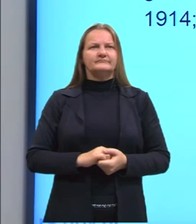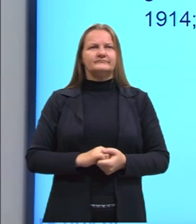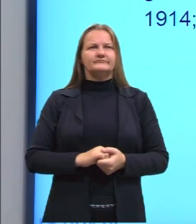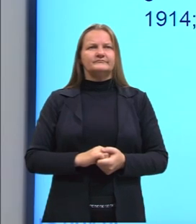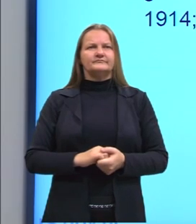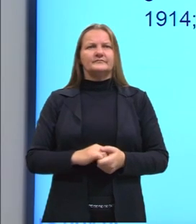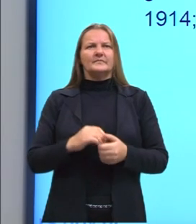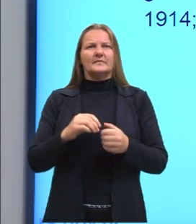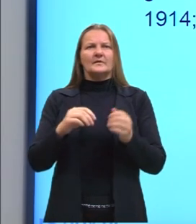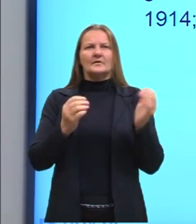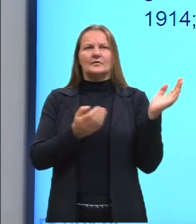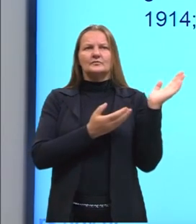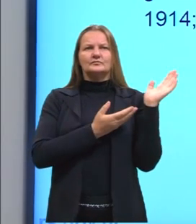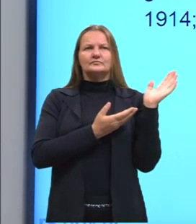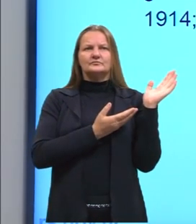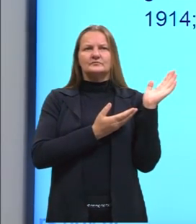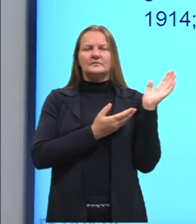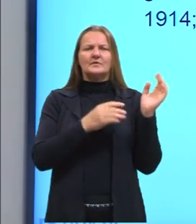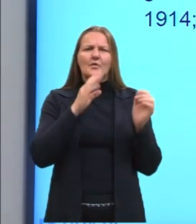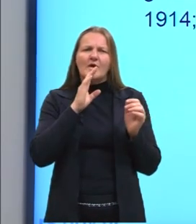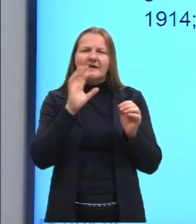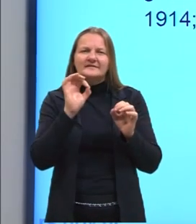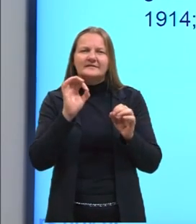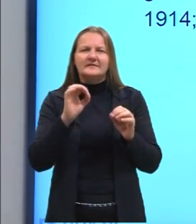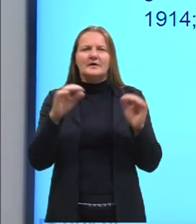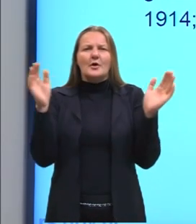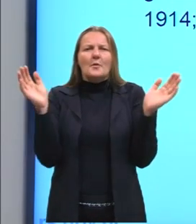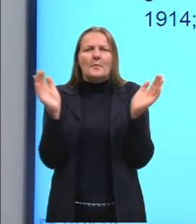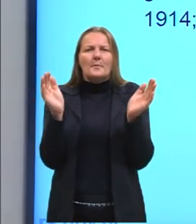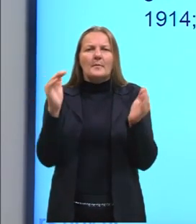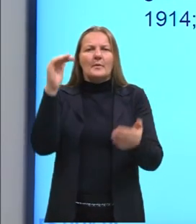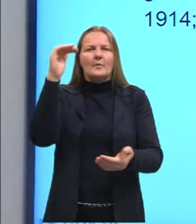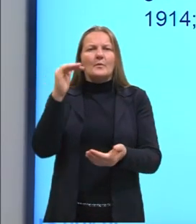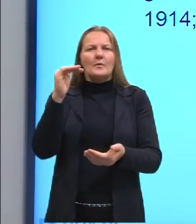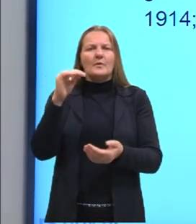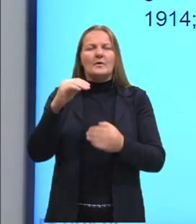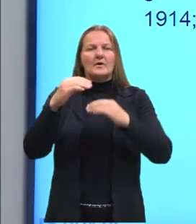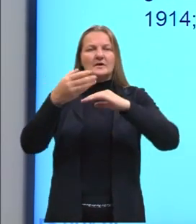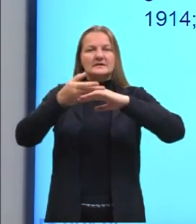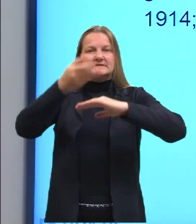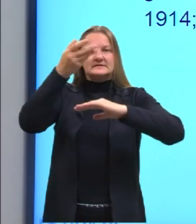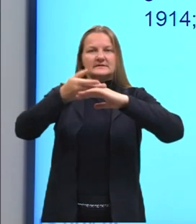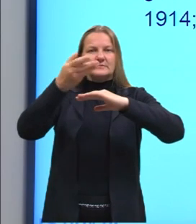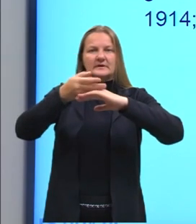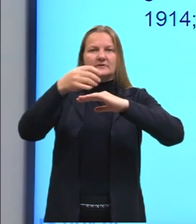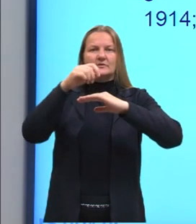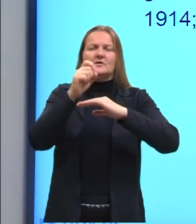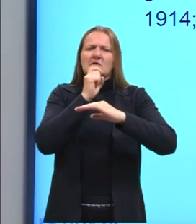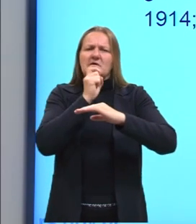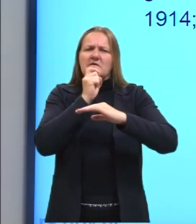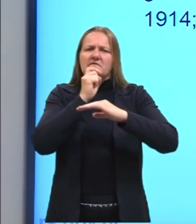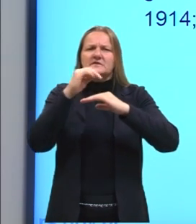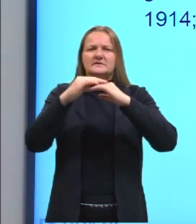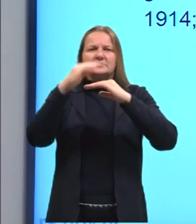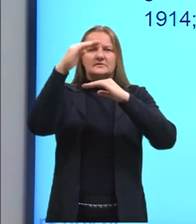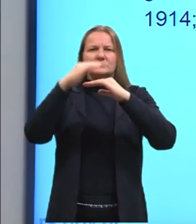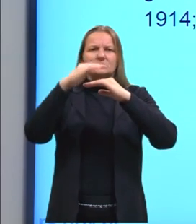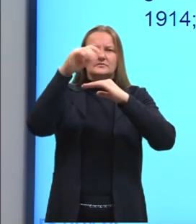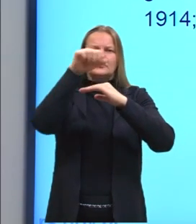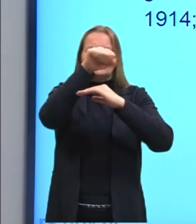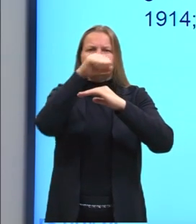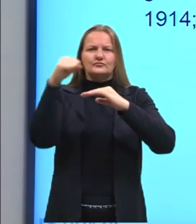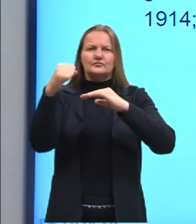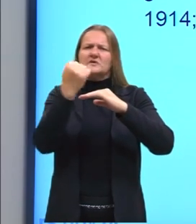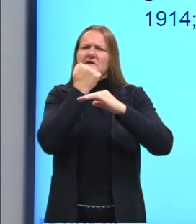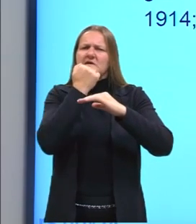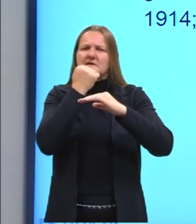Esse Frost Free, para quem não conhece, aquele modelo de geladeira que o congelador, o freezer que a gente chama, ele não tem, então, o acúmulo